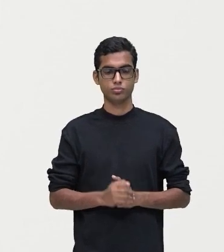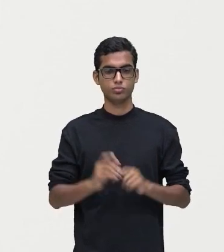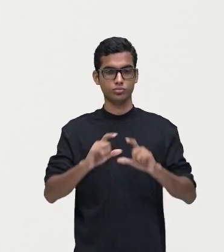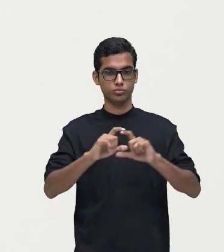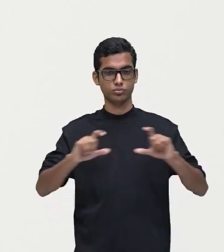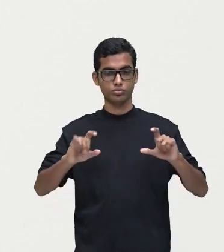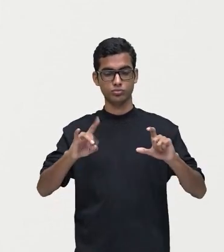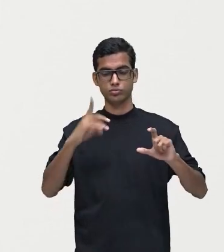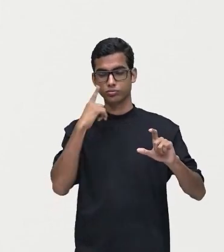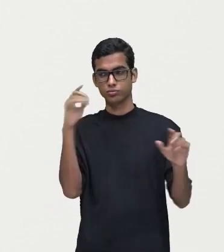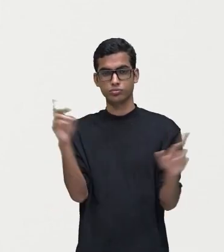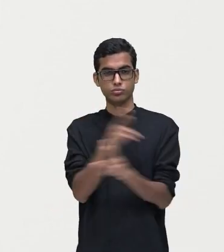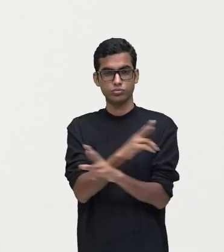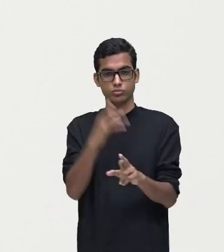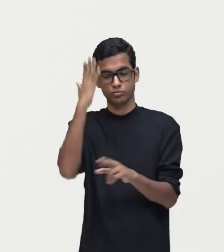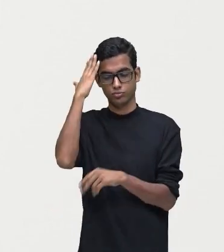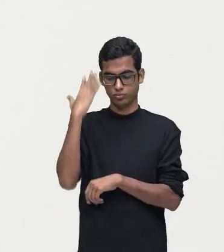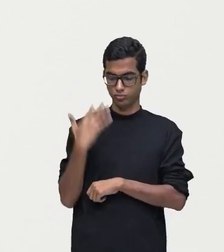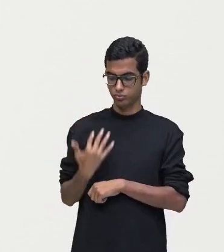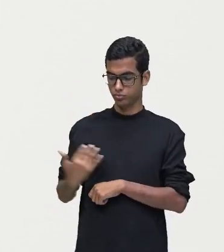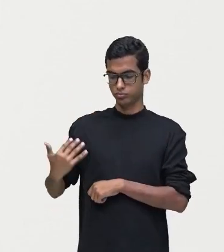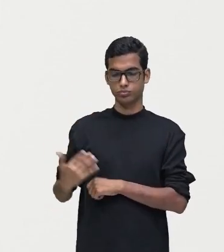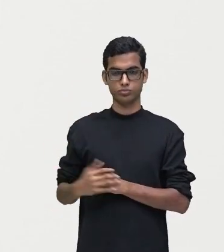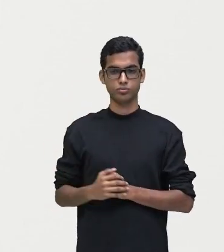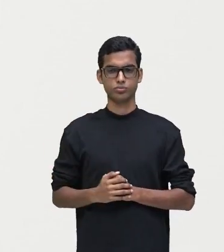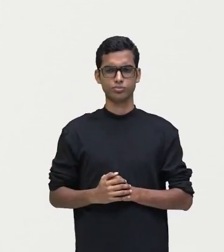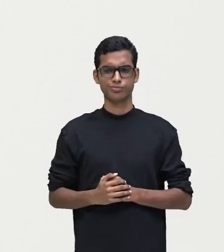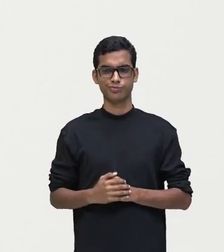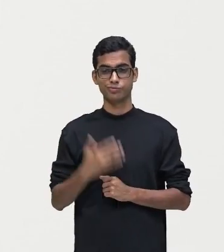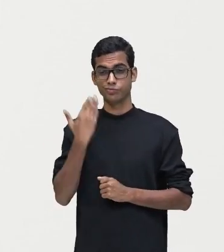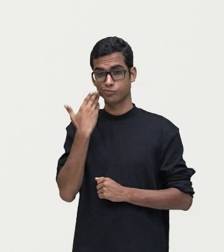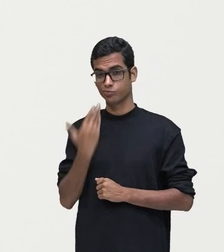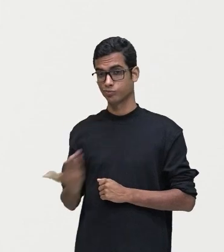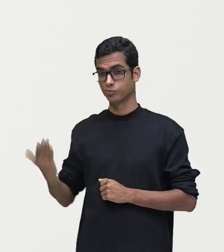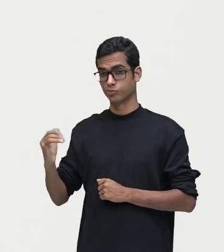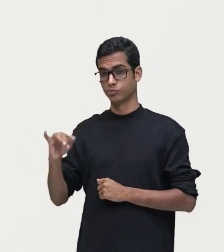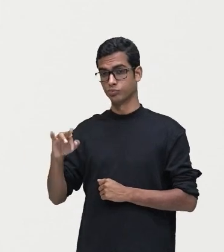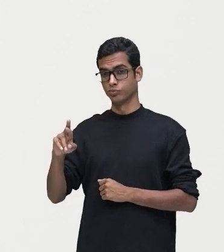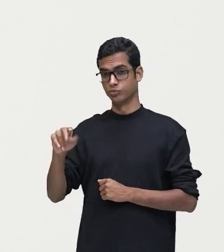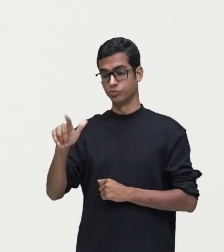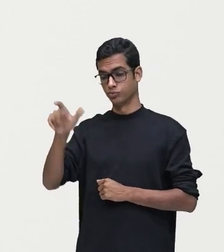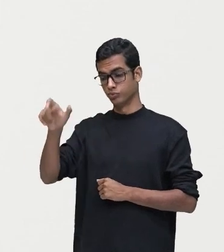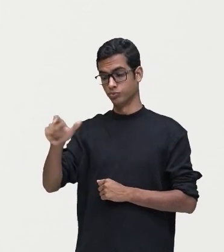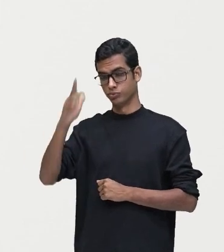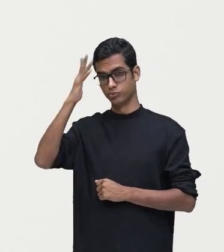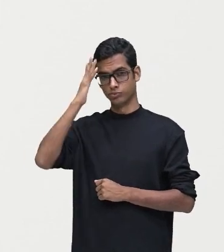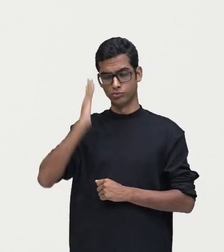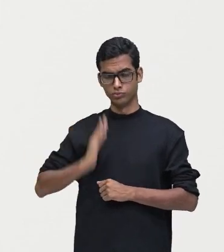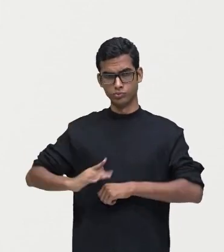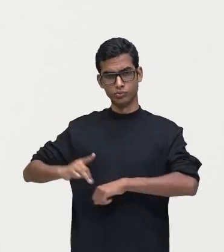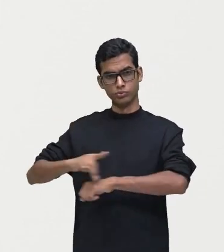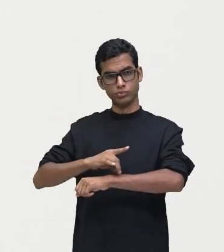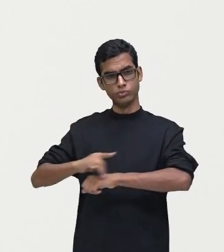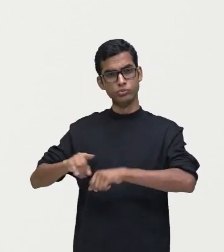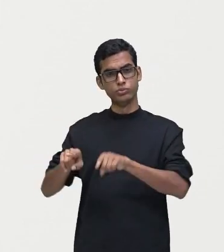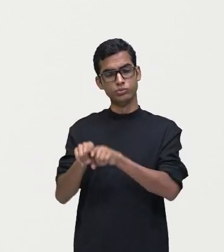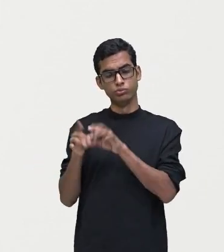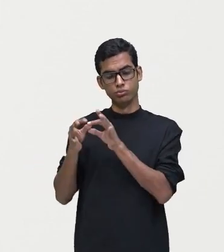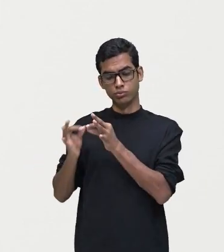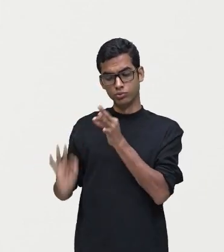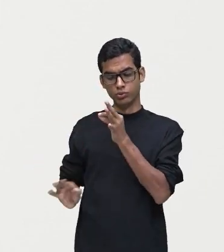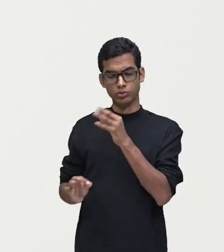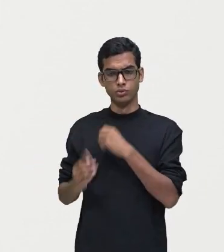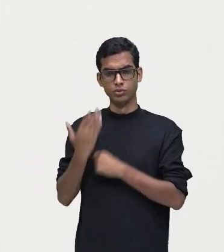exatamente relacionado aos cabelos da Iracema. Iracema tinha os cabelos negros e longos.